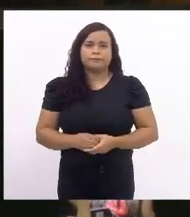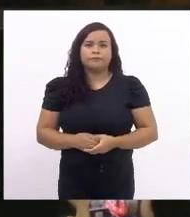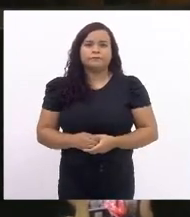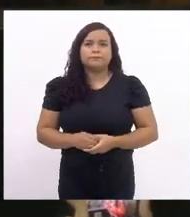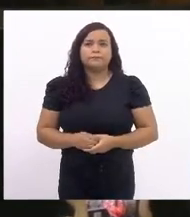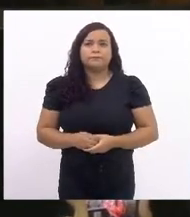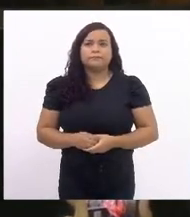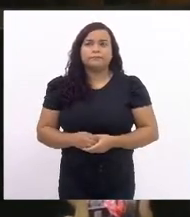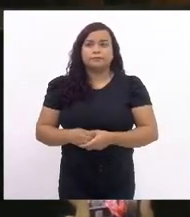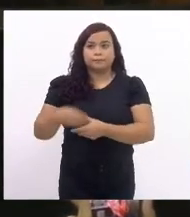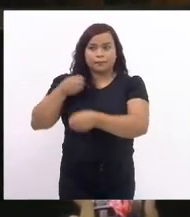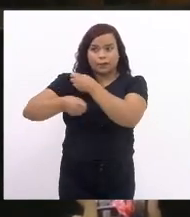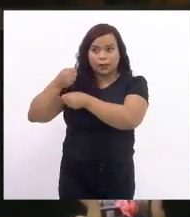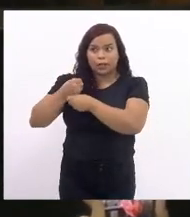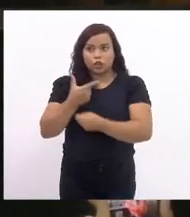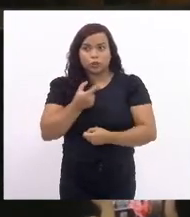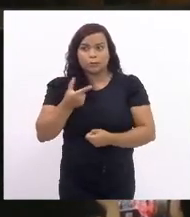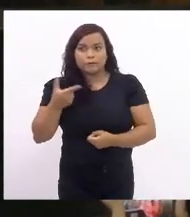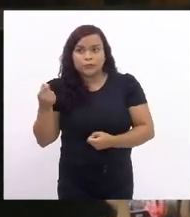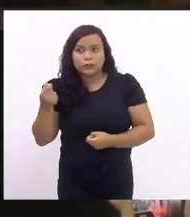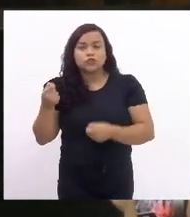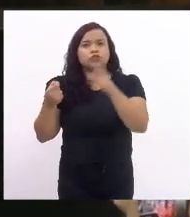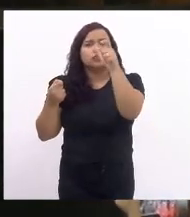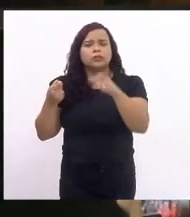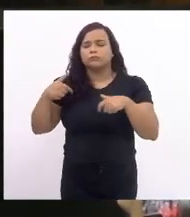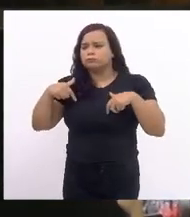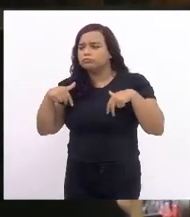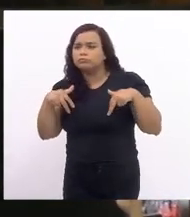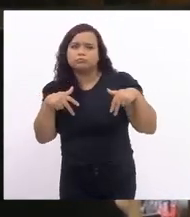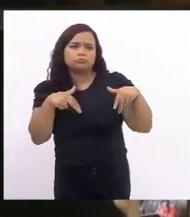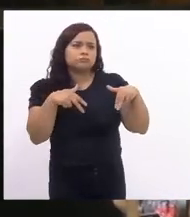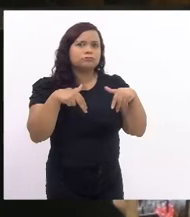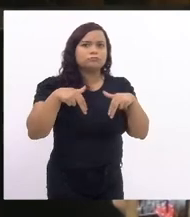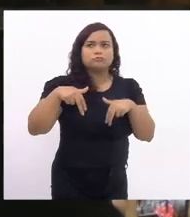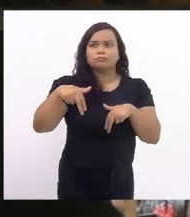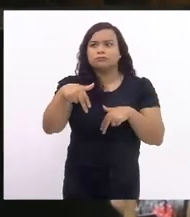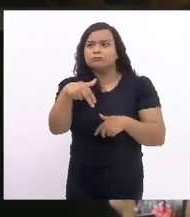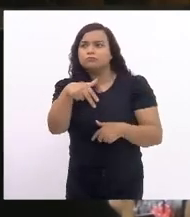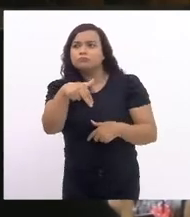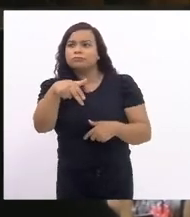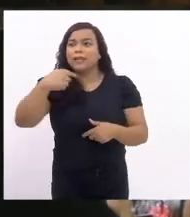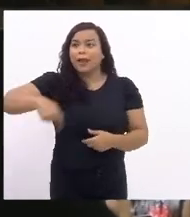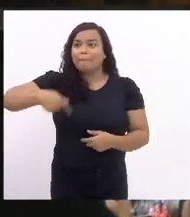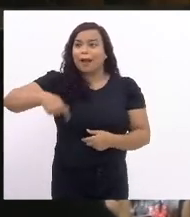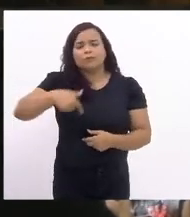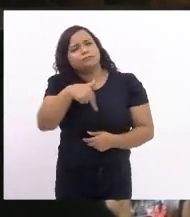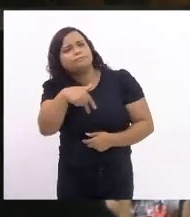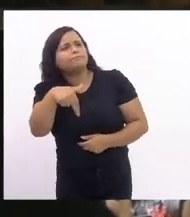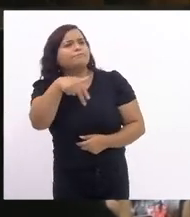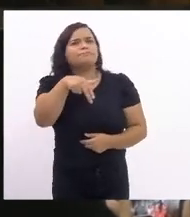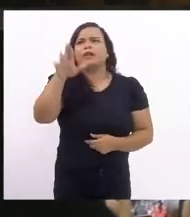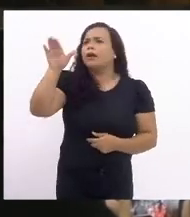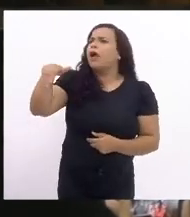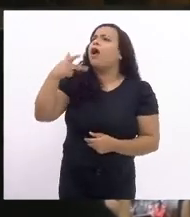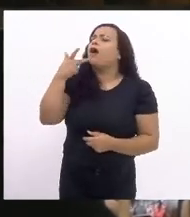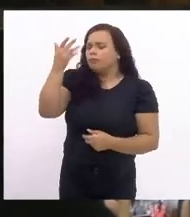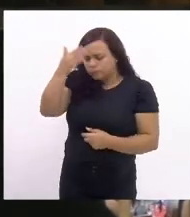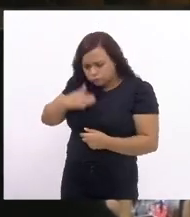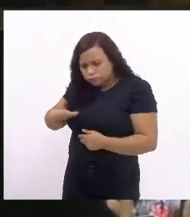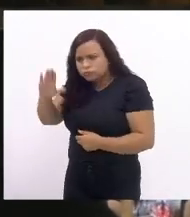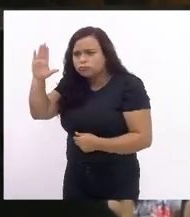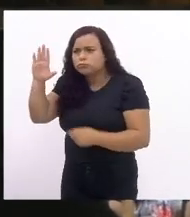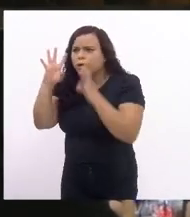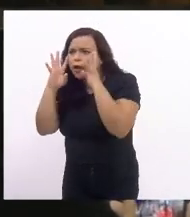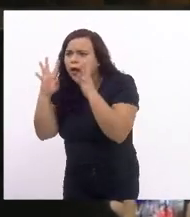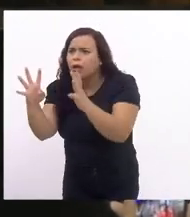Em 2020, quando o senhor caminhou pelas ruas de queimados, e prometeu que olharia com sensibilidade